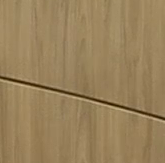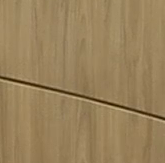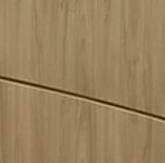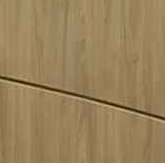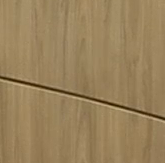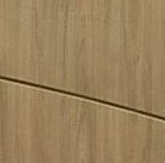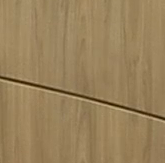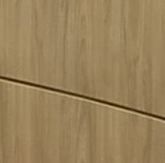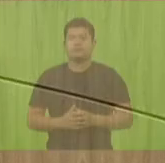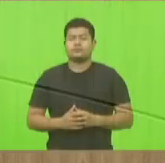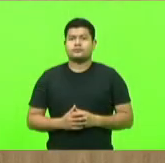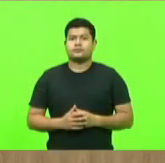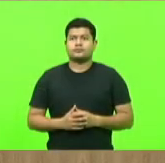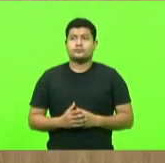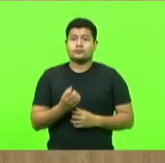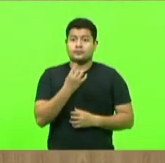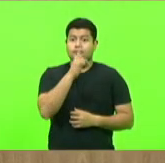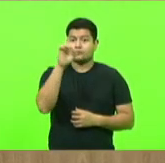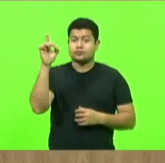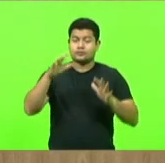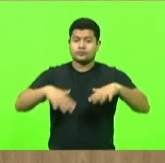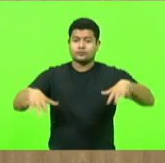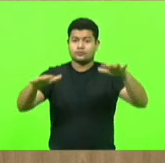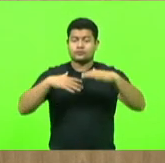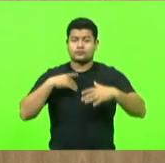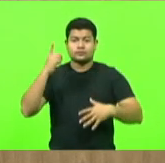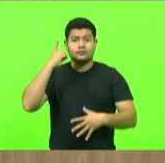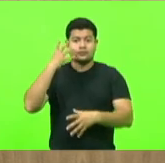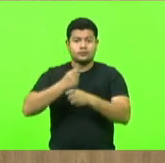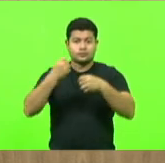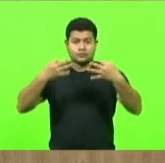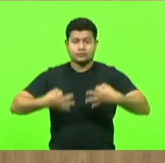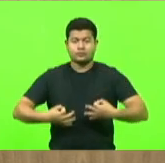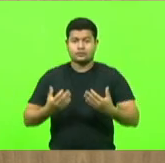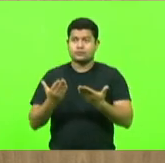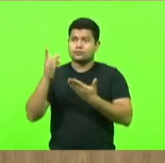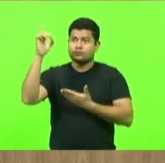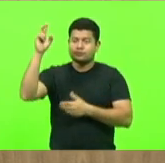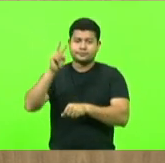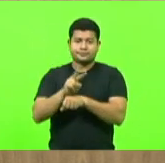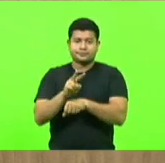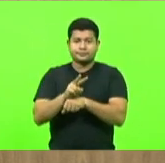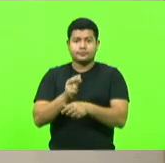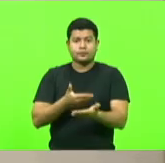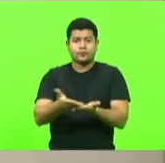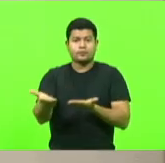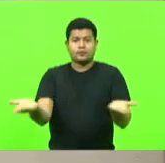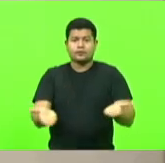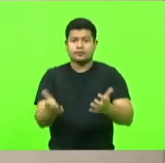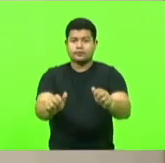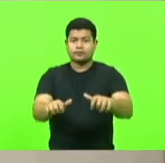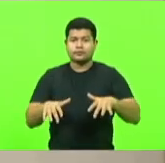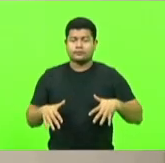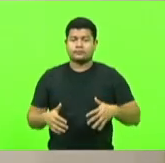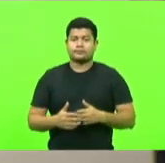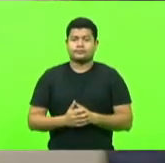Bom dia a todos. Havendo o corregimental e sob a proteção de Deus, declaro aberta a presente sessão.